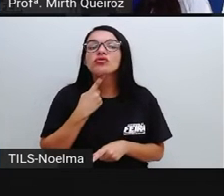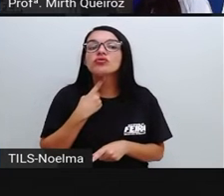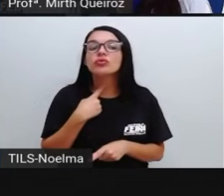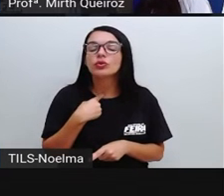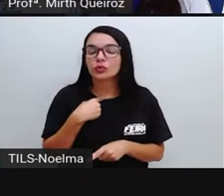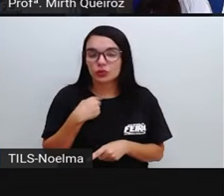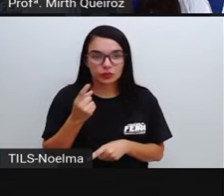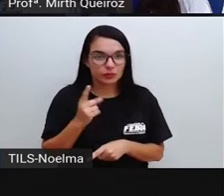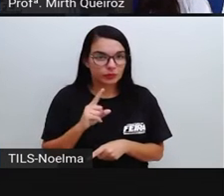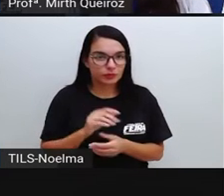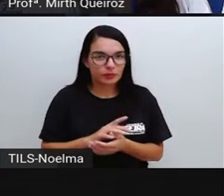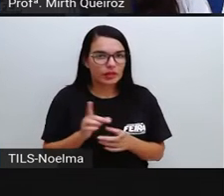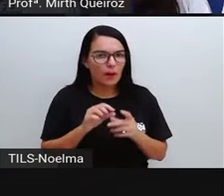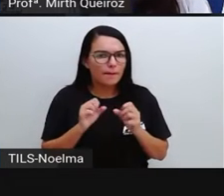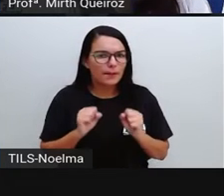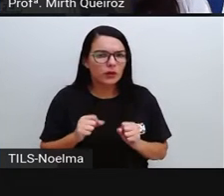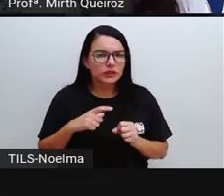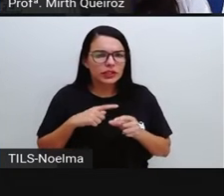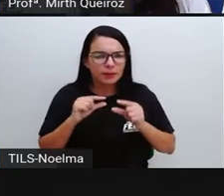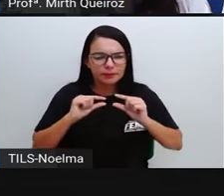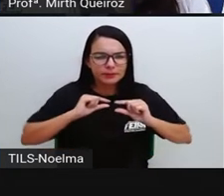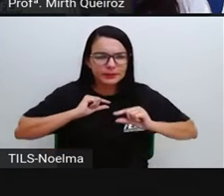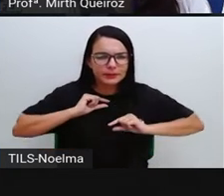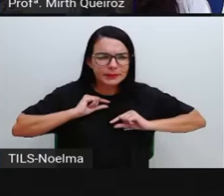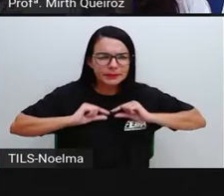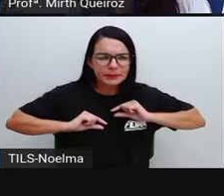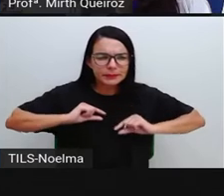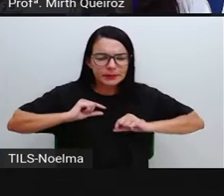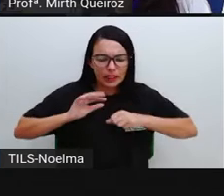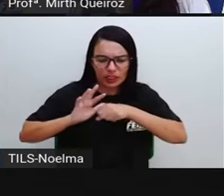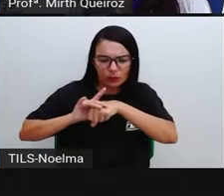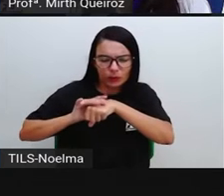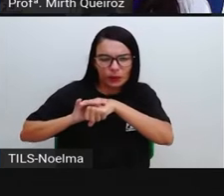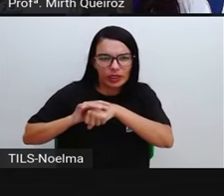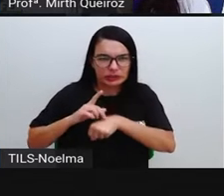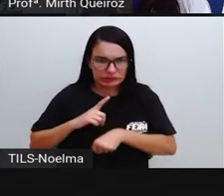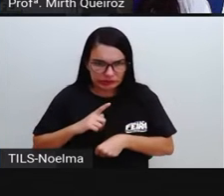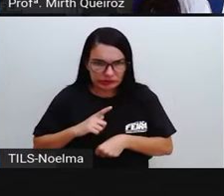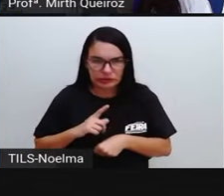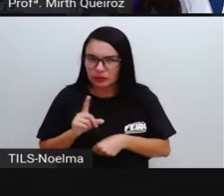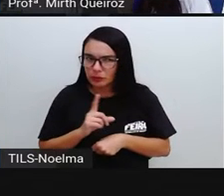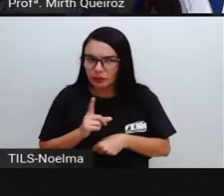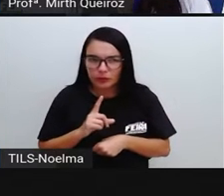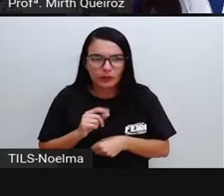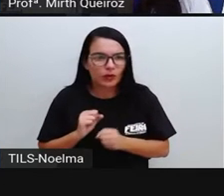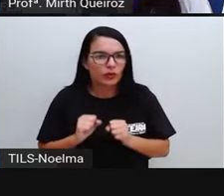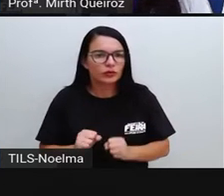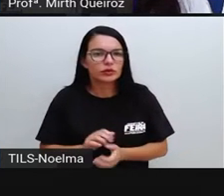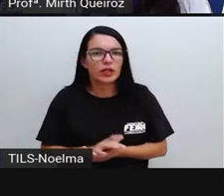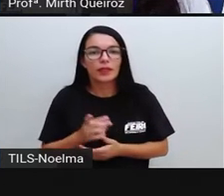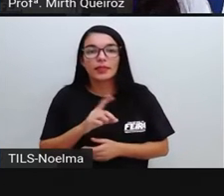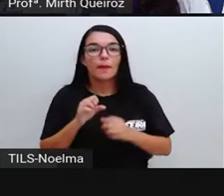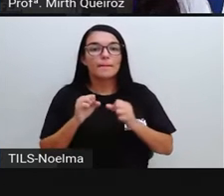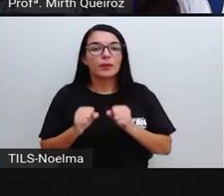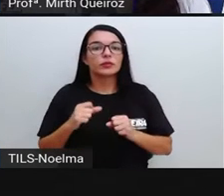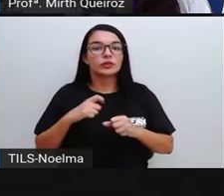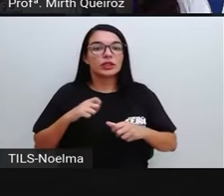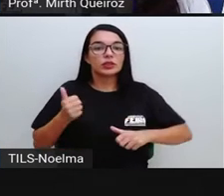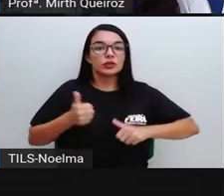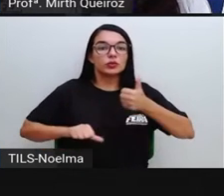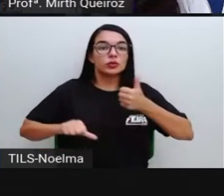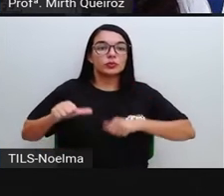Não pode possuir micro-organismos Causadores de doenças Não pode possuir